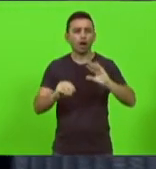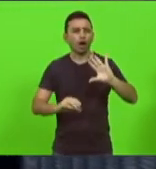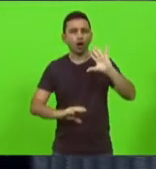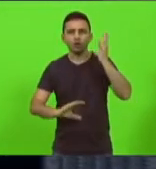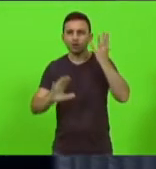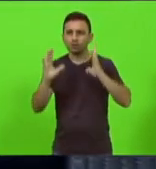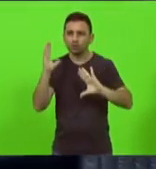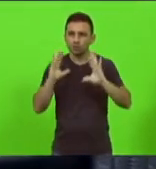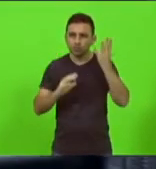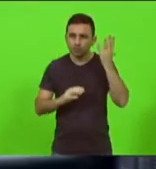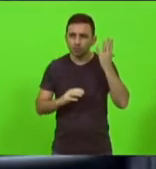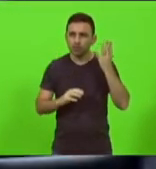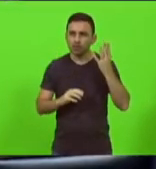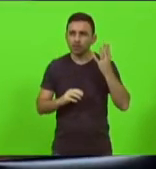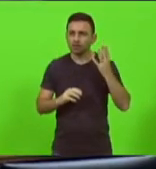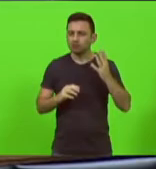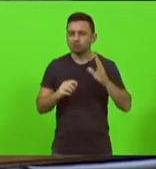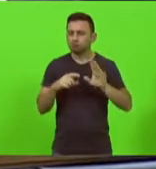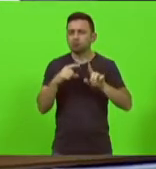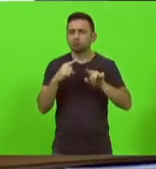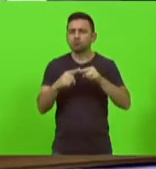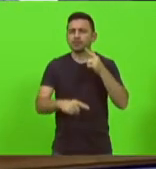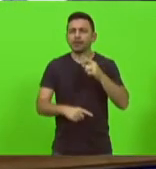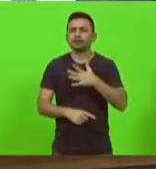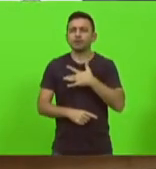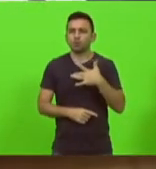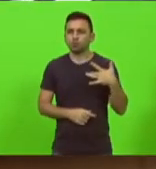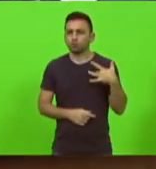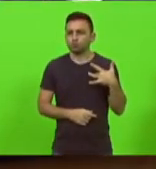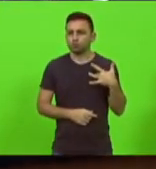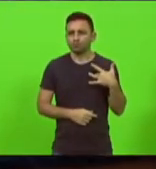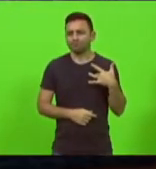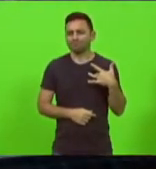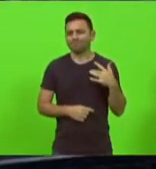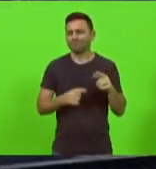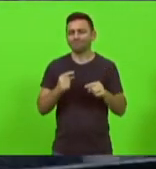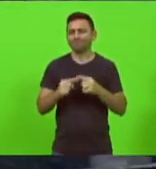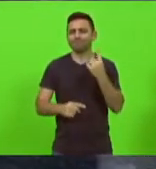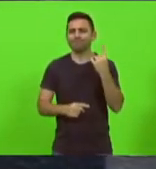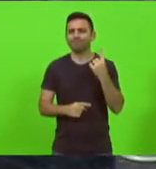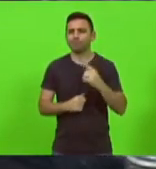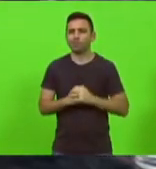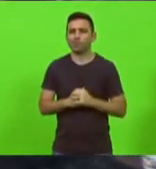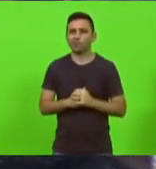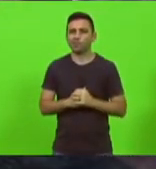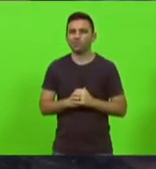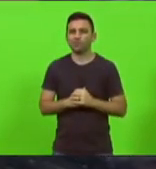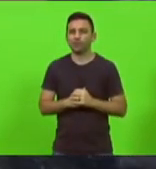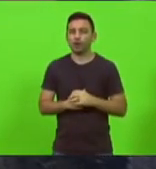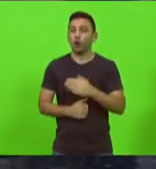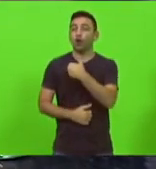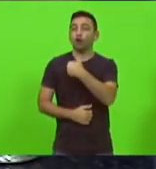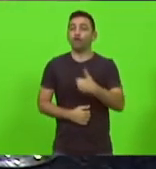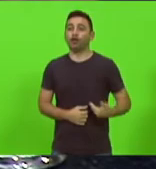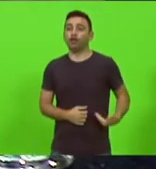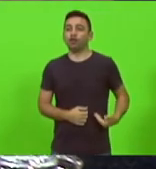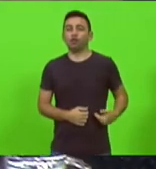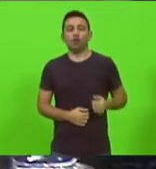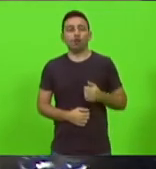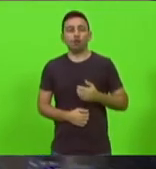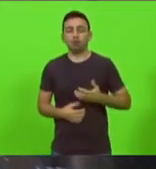não é pela saúde não é pela saúde o governador vai lá enche a boca